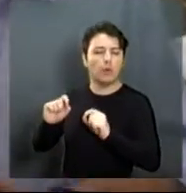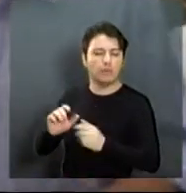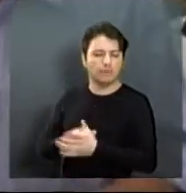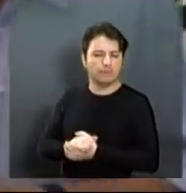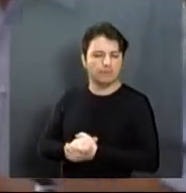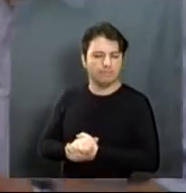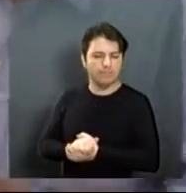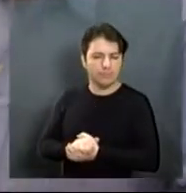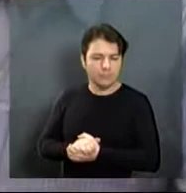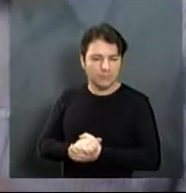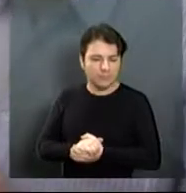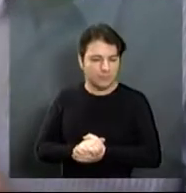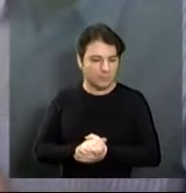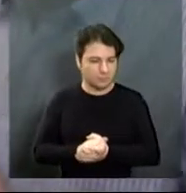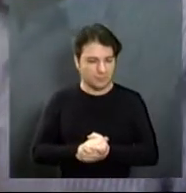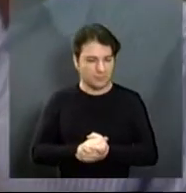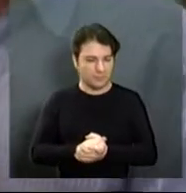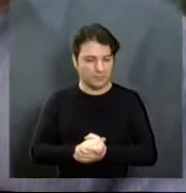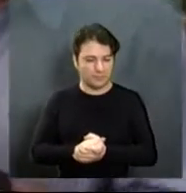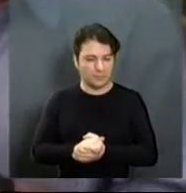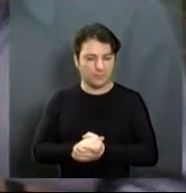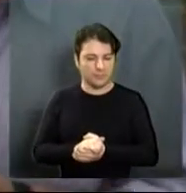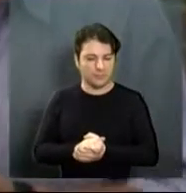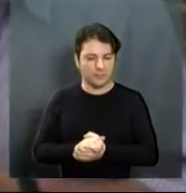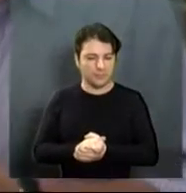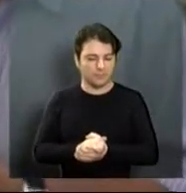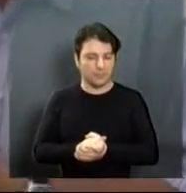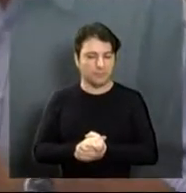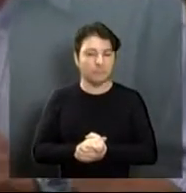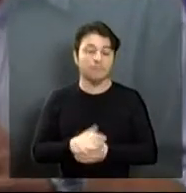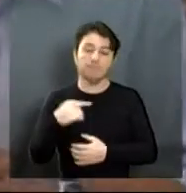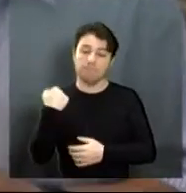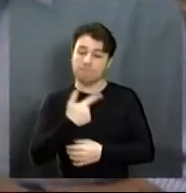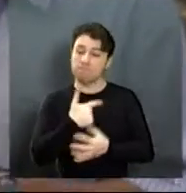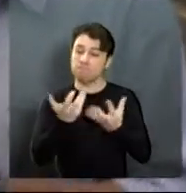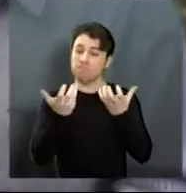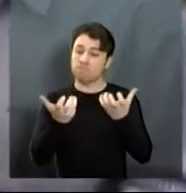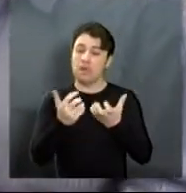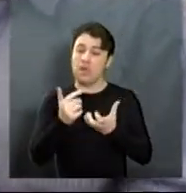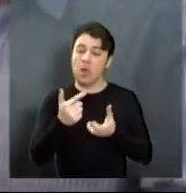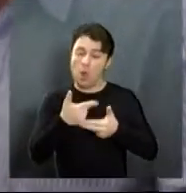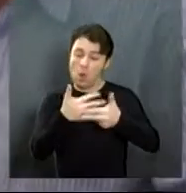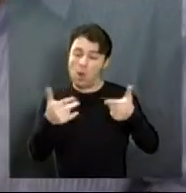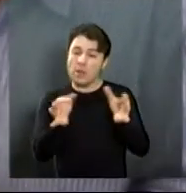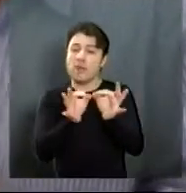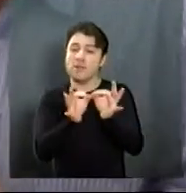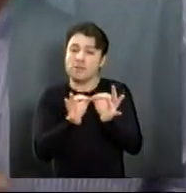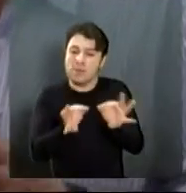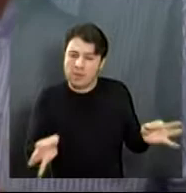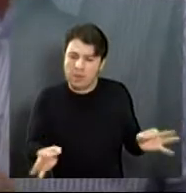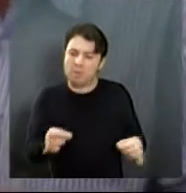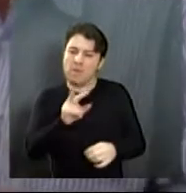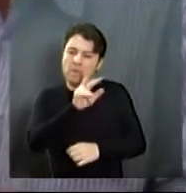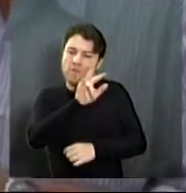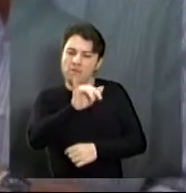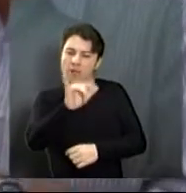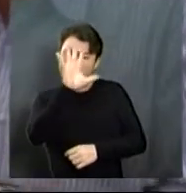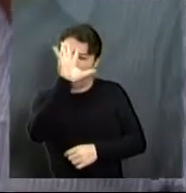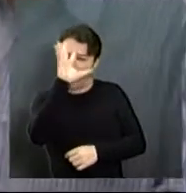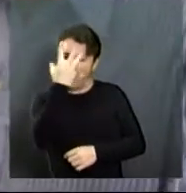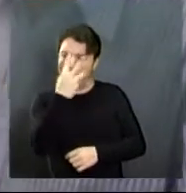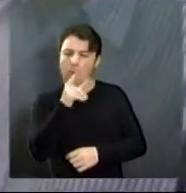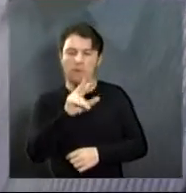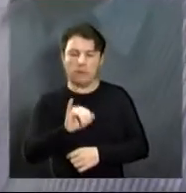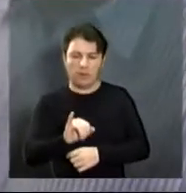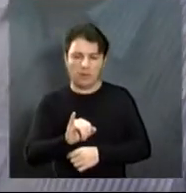Então, nós estamos fazendo uma solução barata, mas que vai resolver grande parte do problema de entrelaçamento.